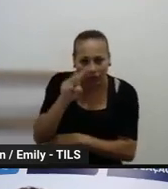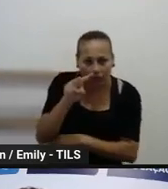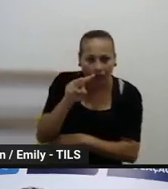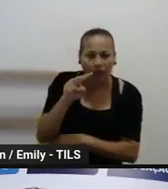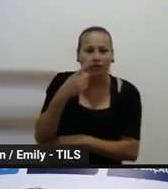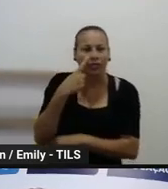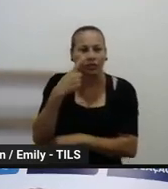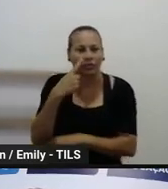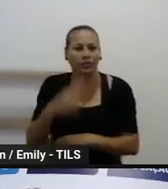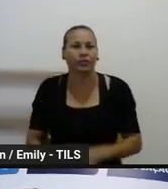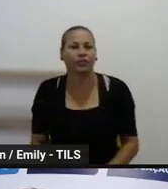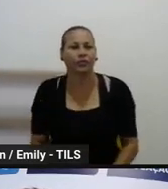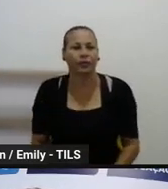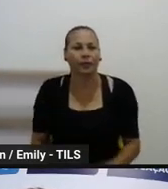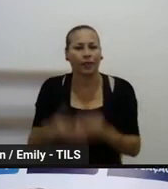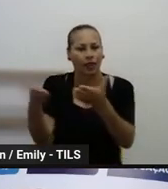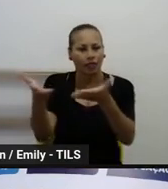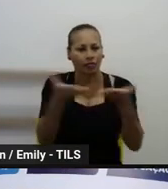Rafa, é com você.